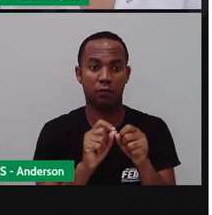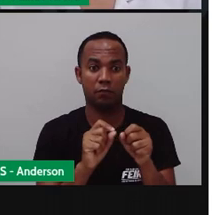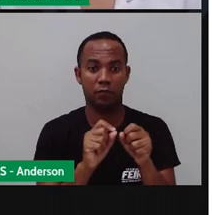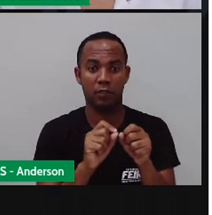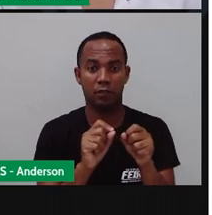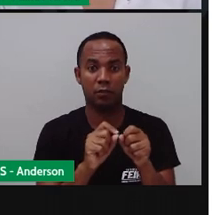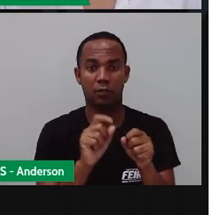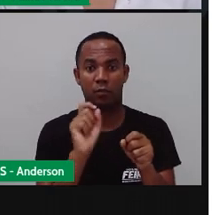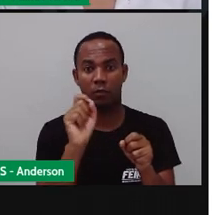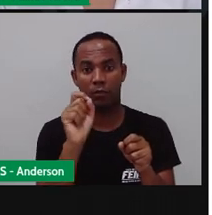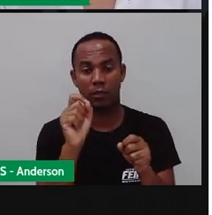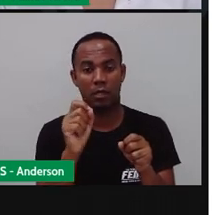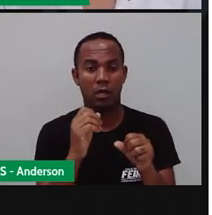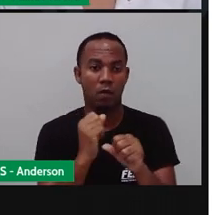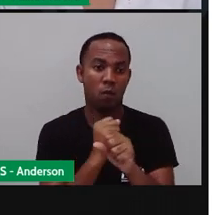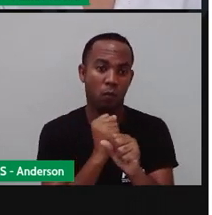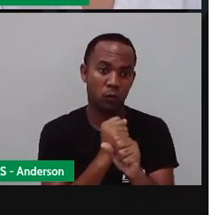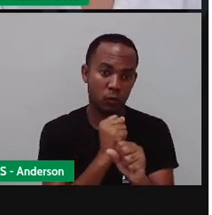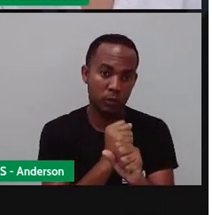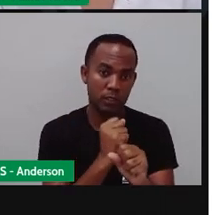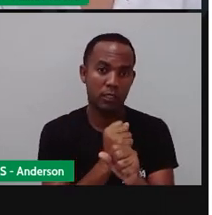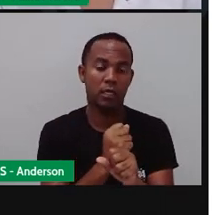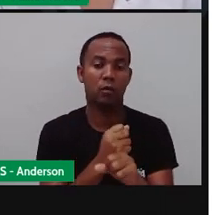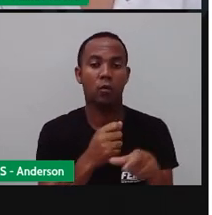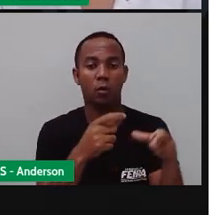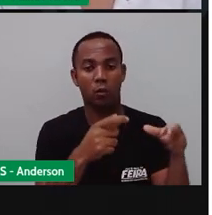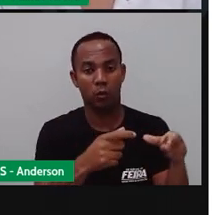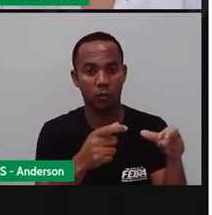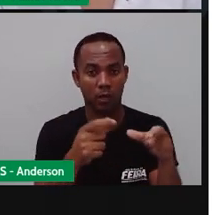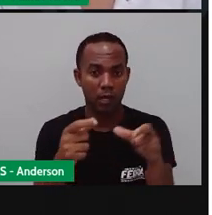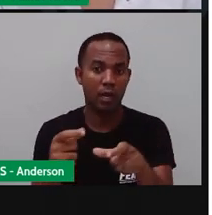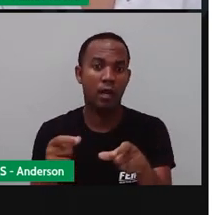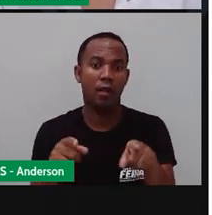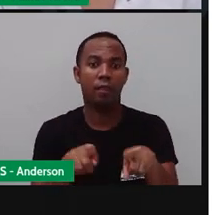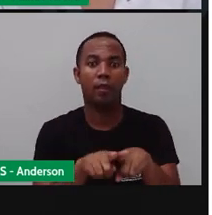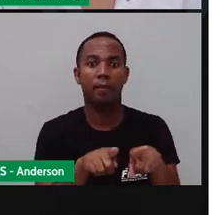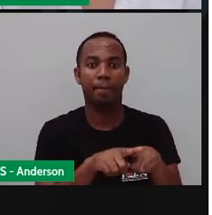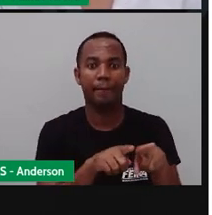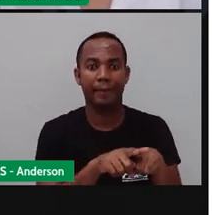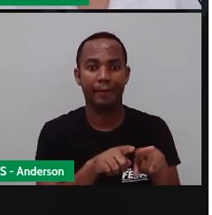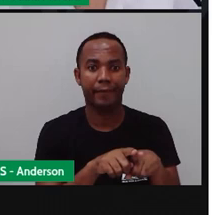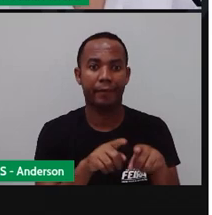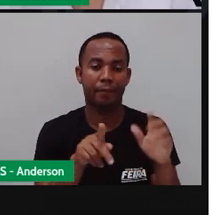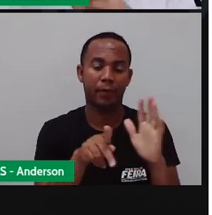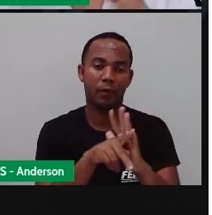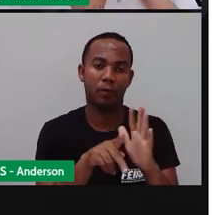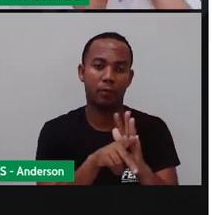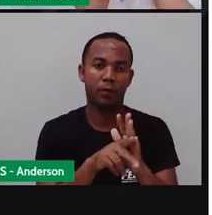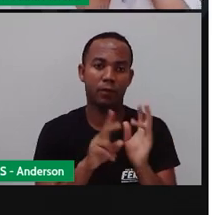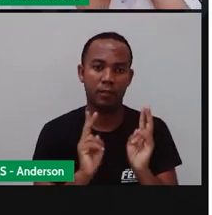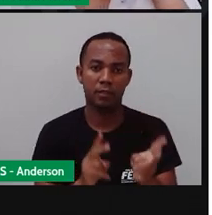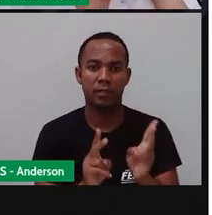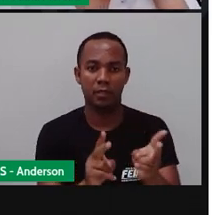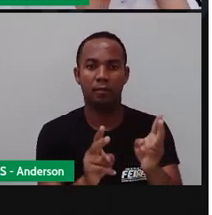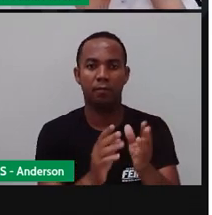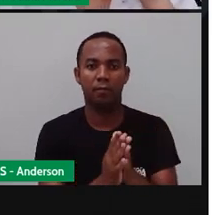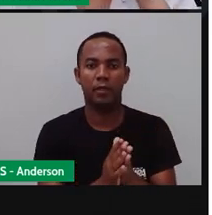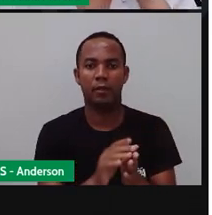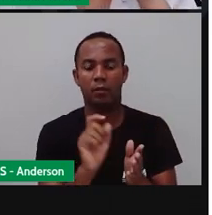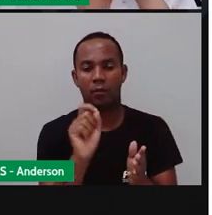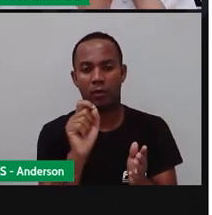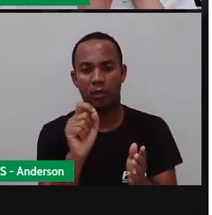ilustrar construções, ambientes ou cenas do cotidiano. Onde sempre aparece